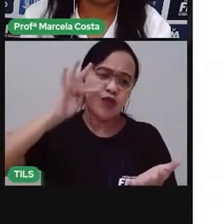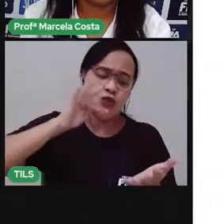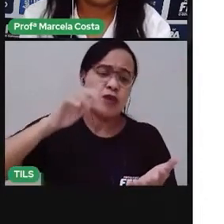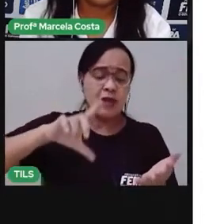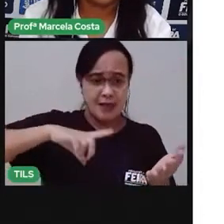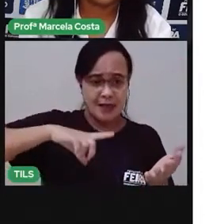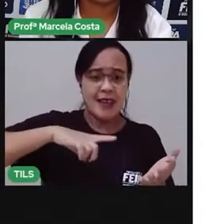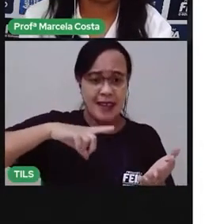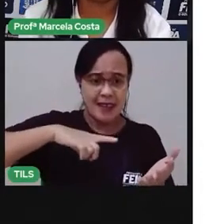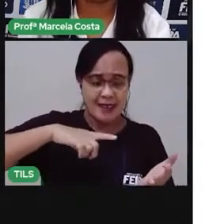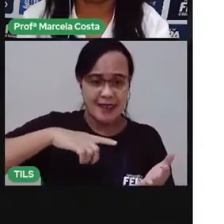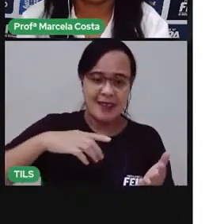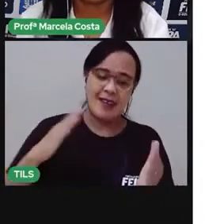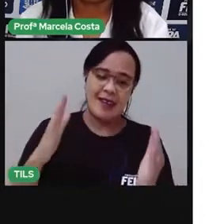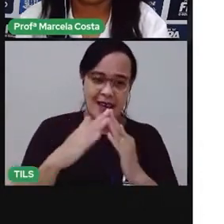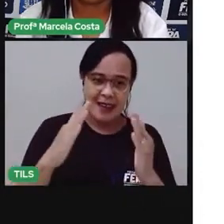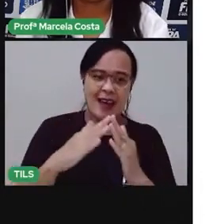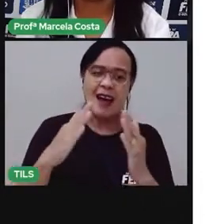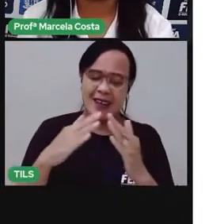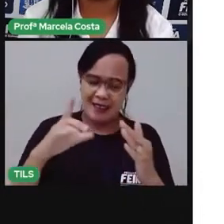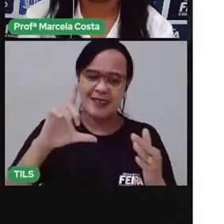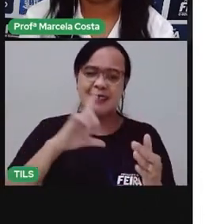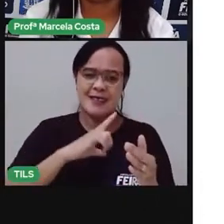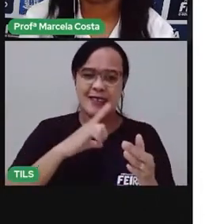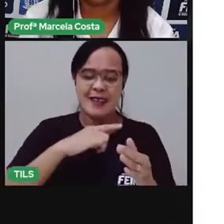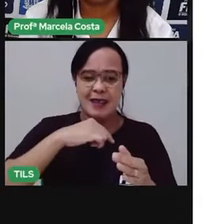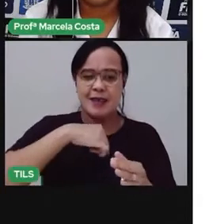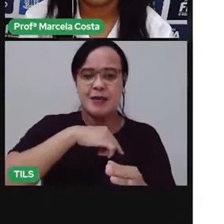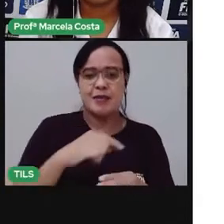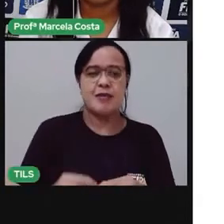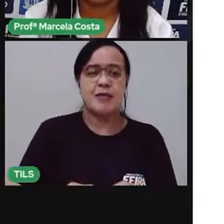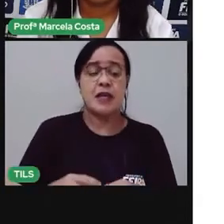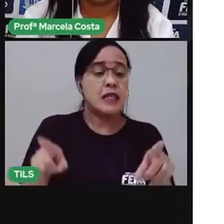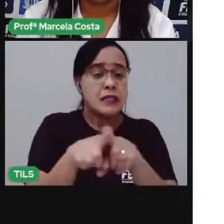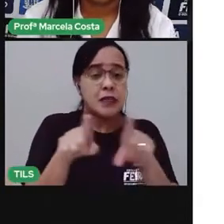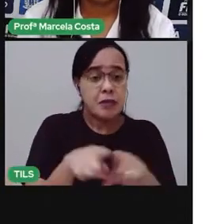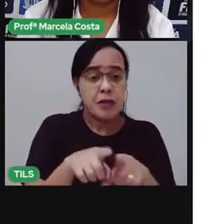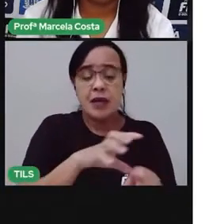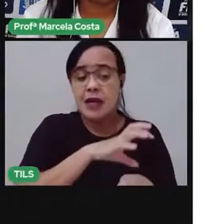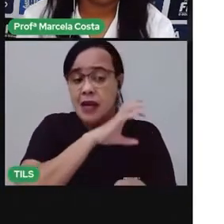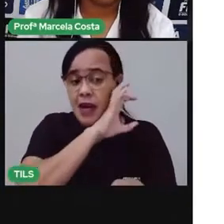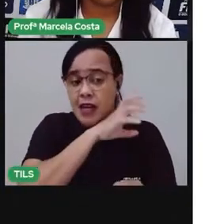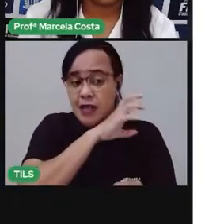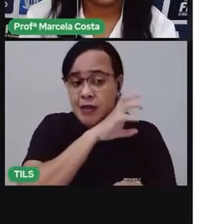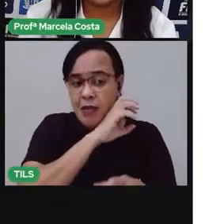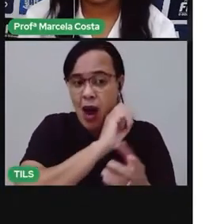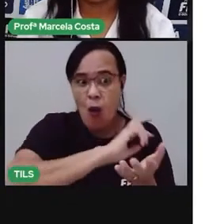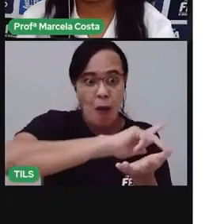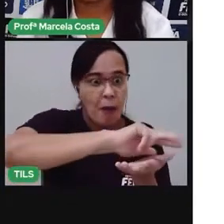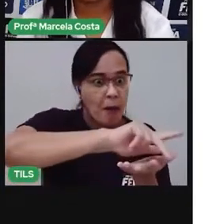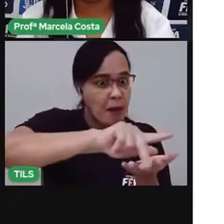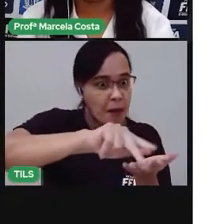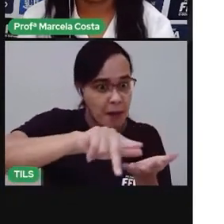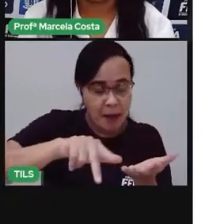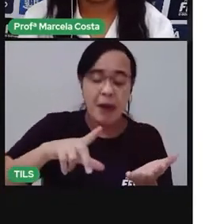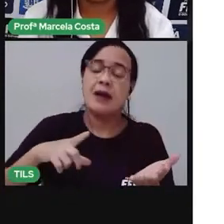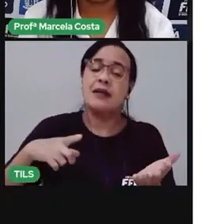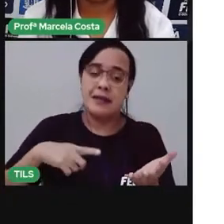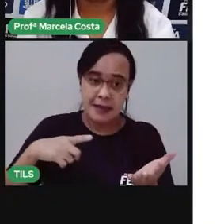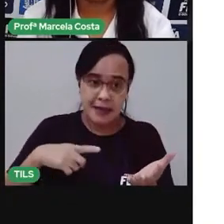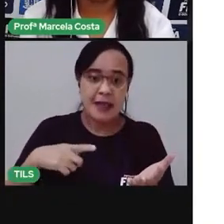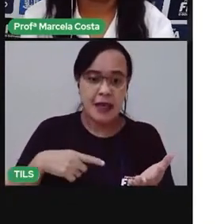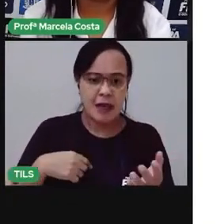em volta da casa, tem plantações, criação de animais. E entre chácara, sítio ou